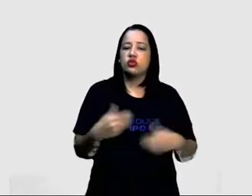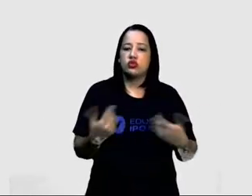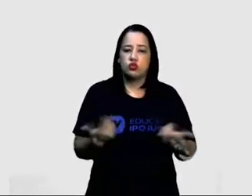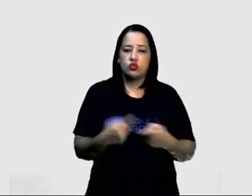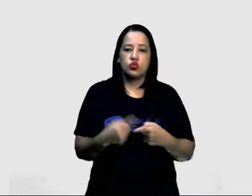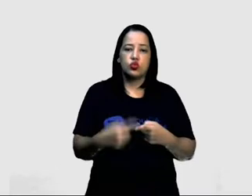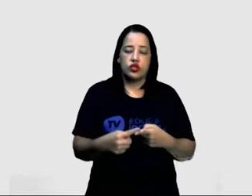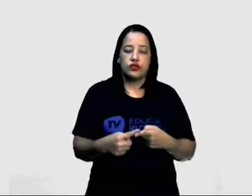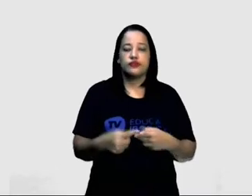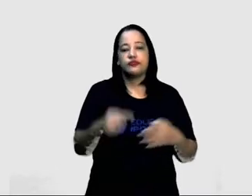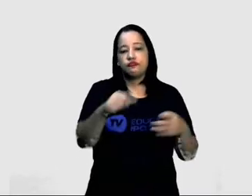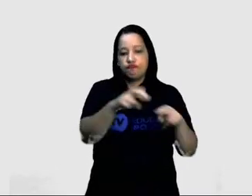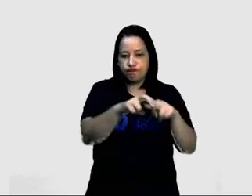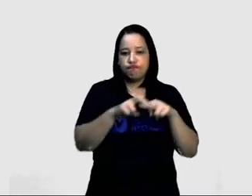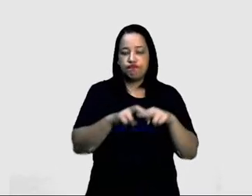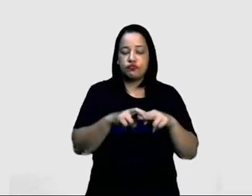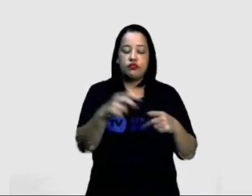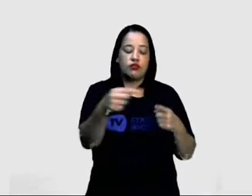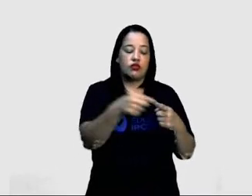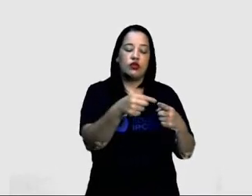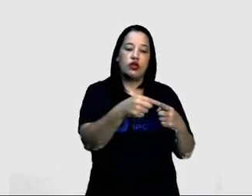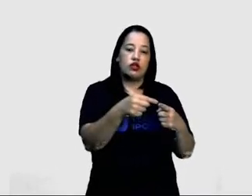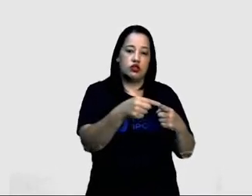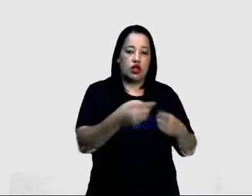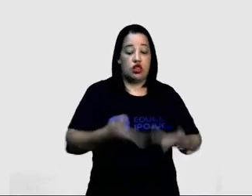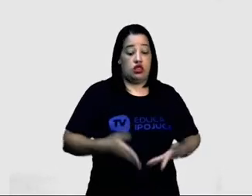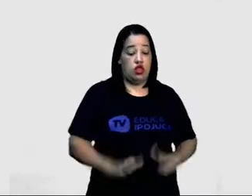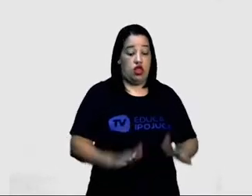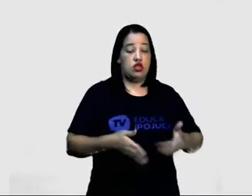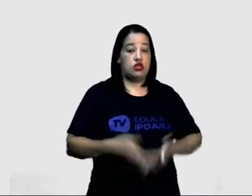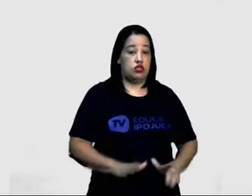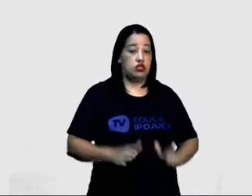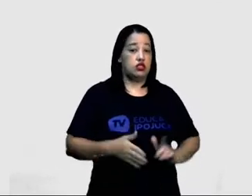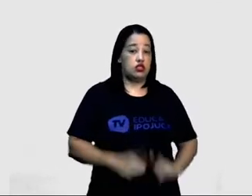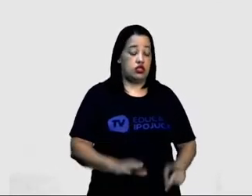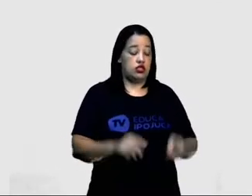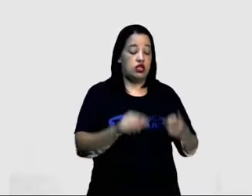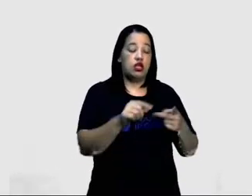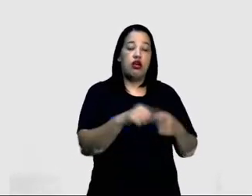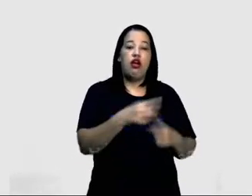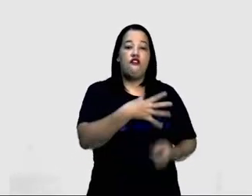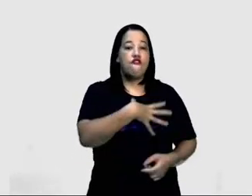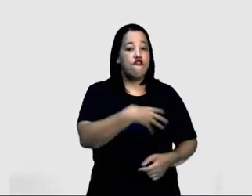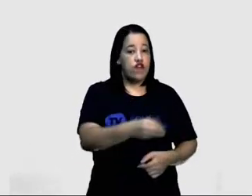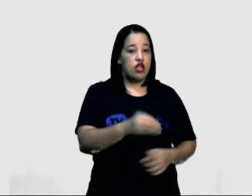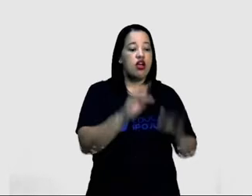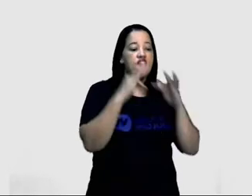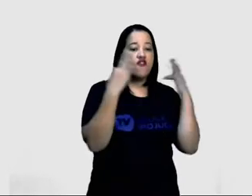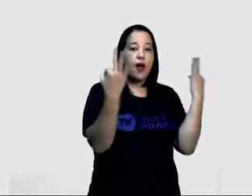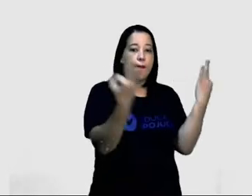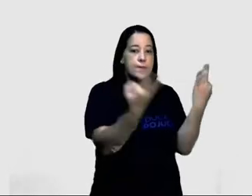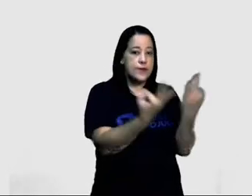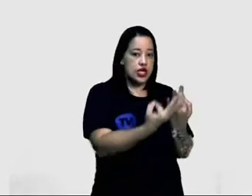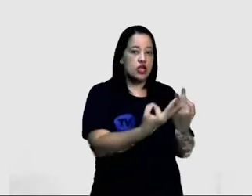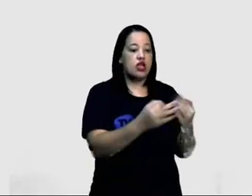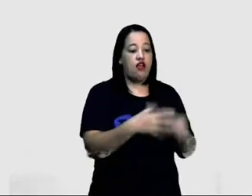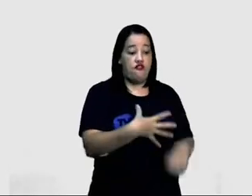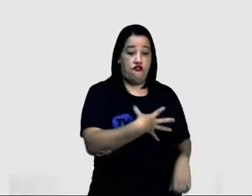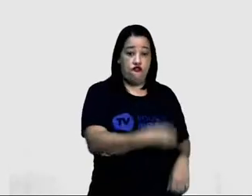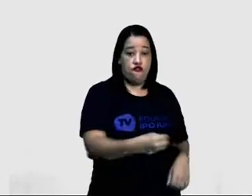citar alguns aqui, por exemplo, na taxa de natalidade, a quantidade de filhos por família vem diminuindo,